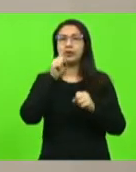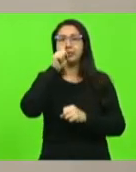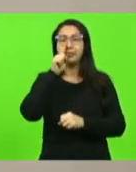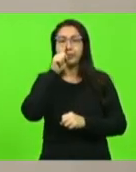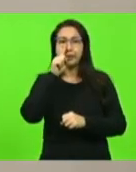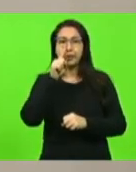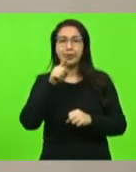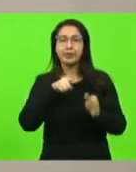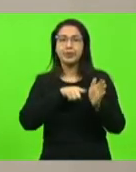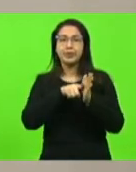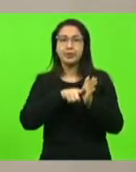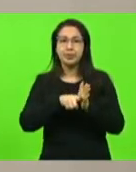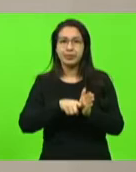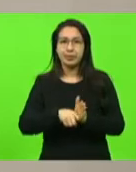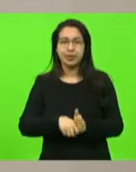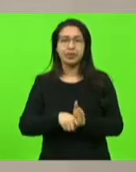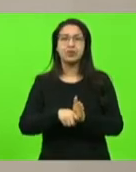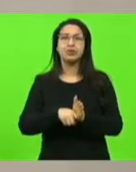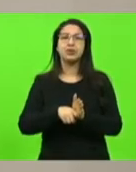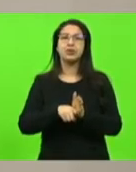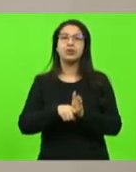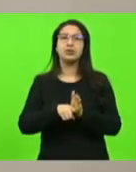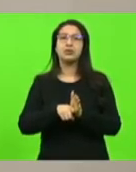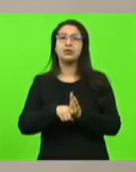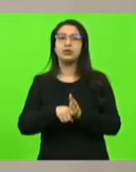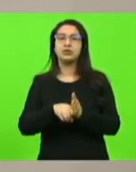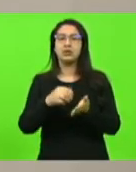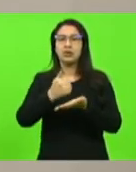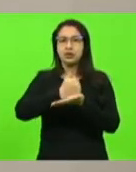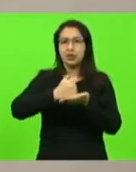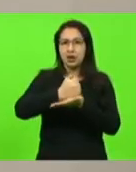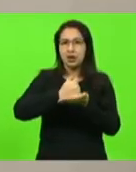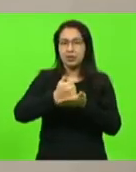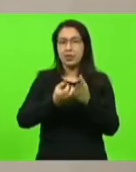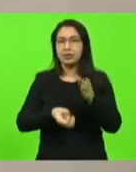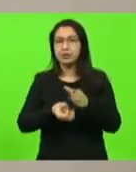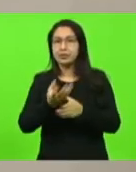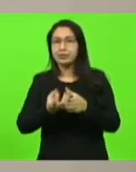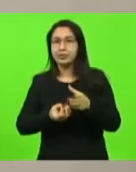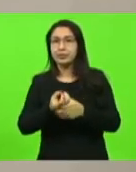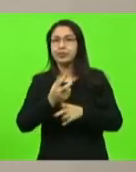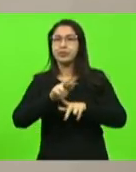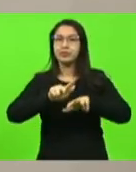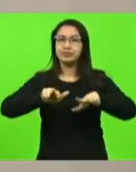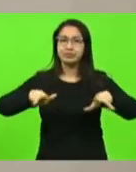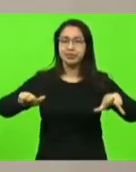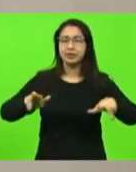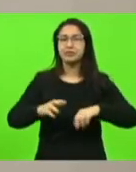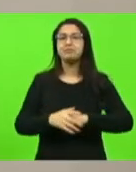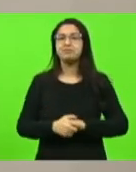e Nucleares, sobretudo na produção de radiofarmacos e